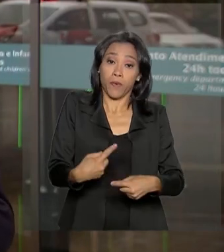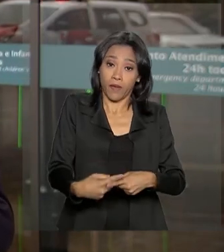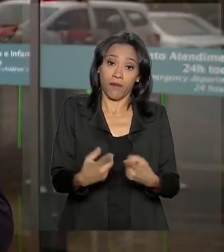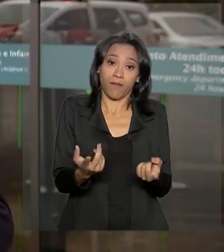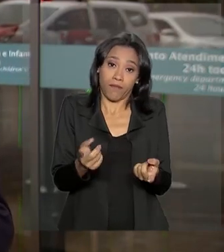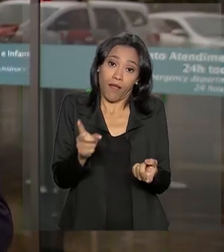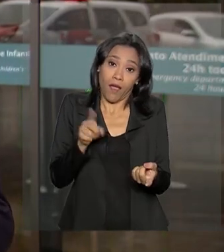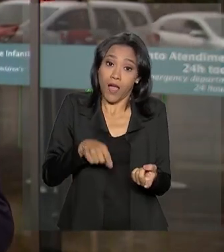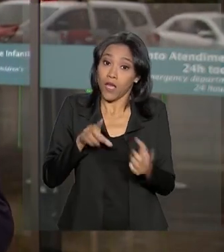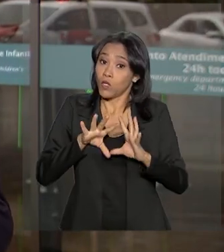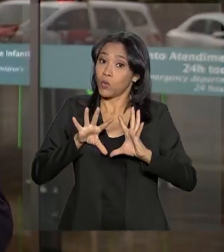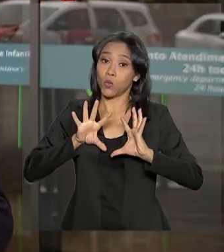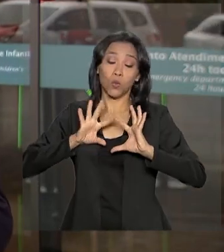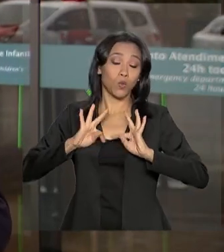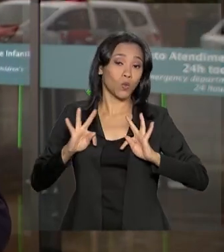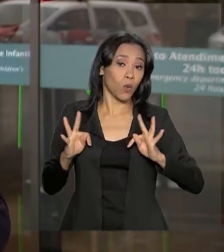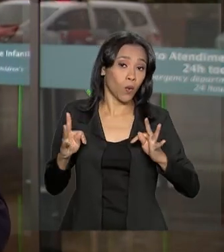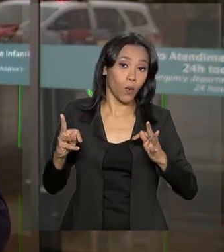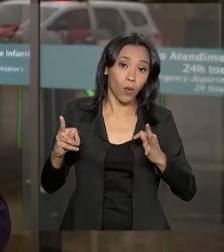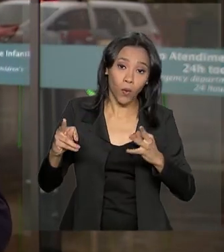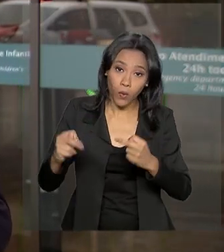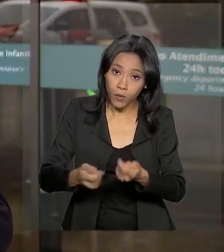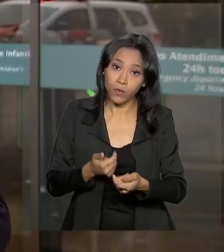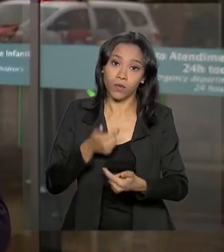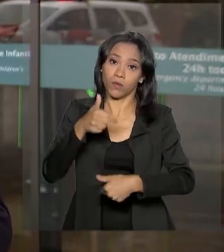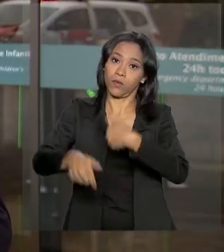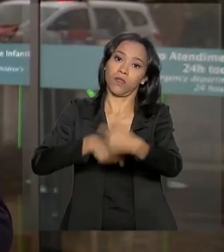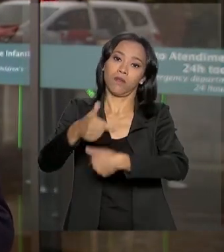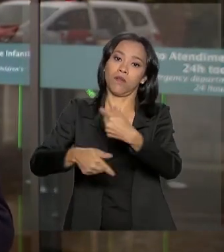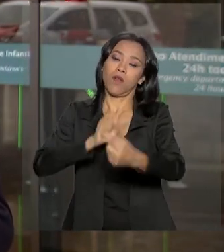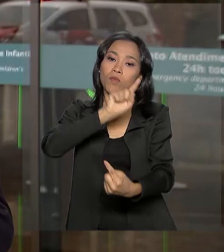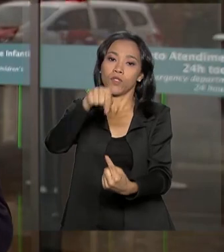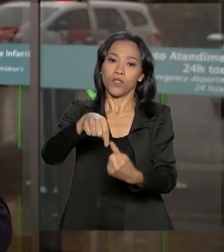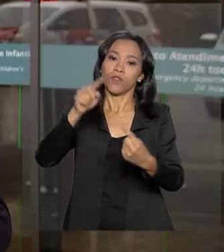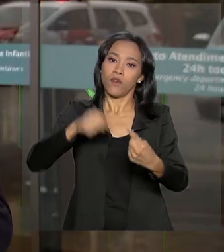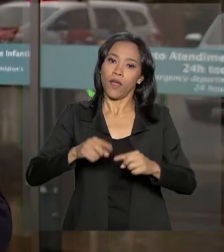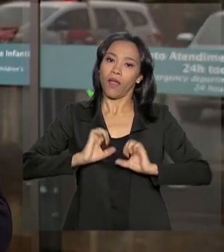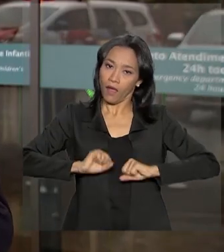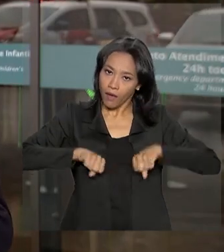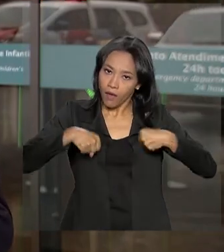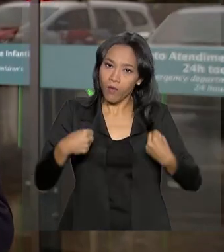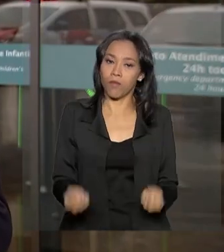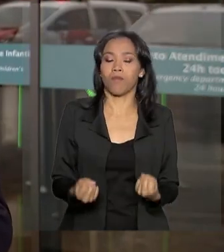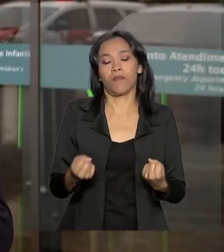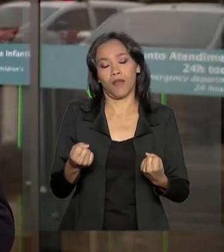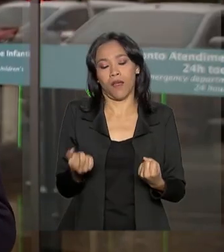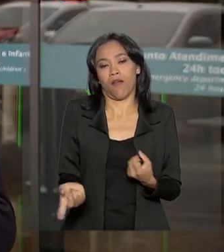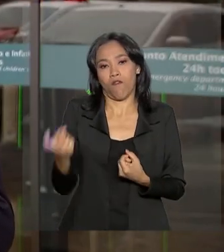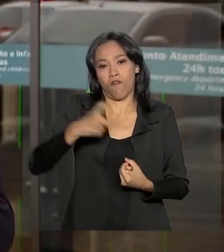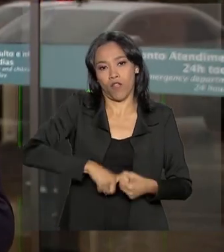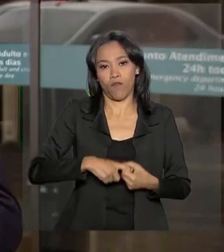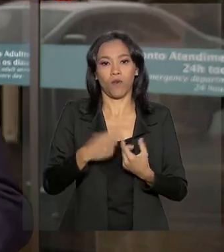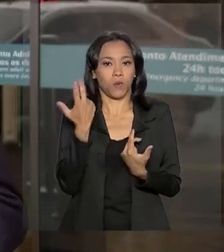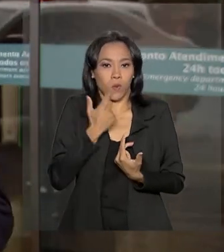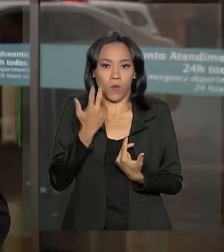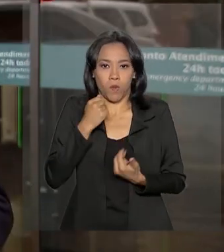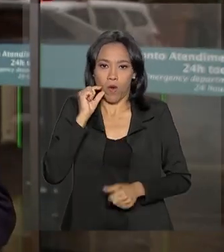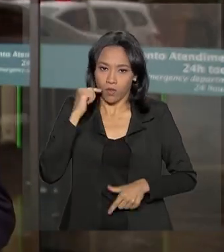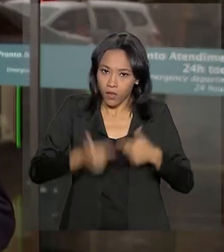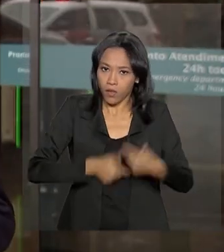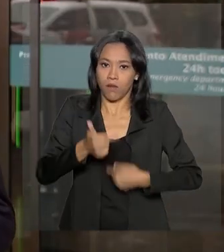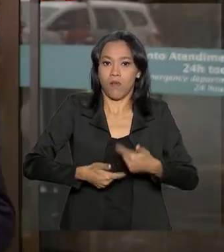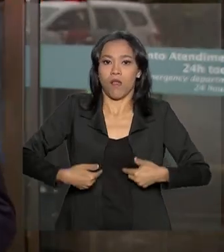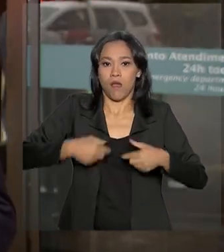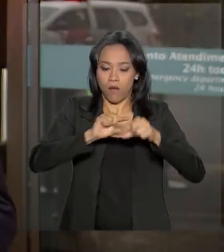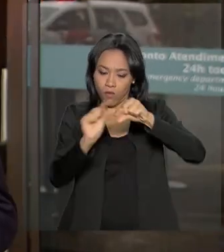contas, toda a operação se destina a recuperar as funções deste órgão. De acordo com o porta